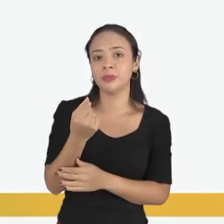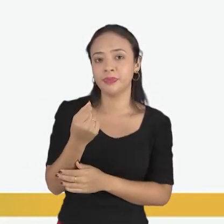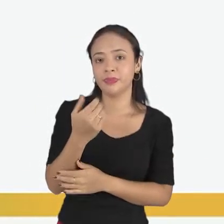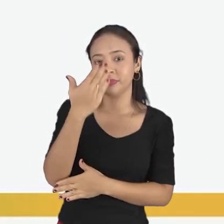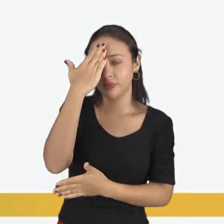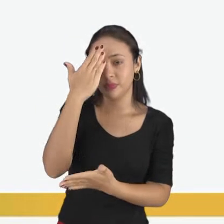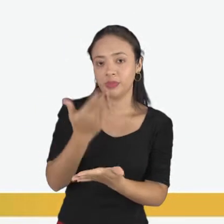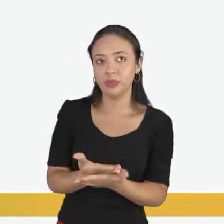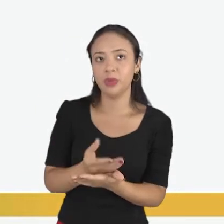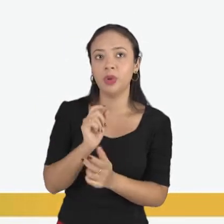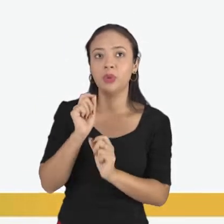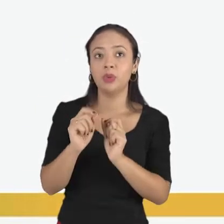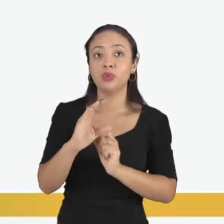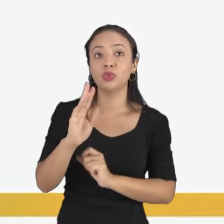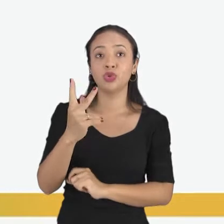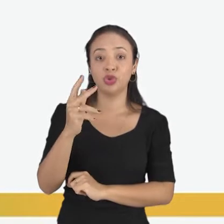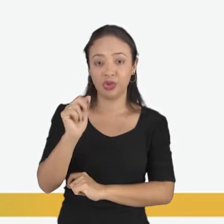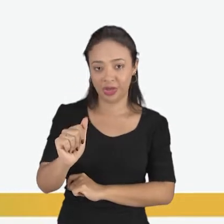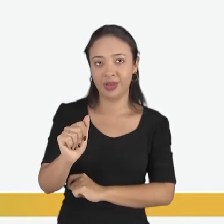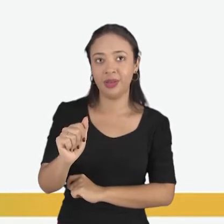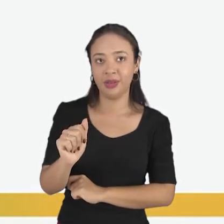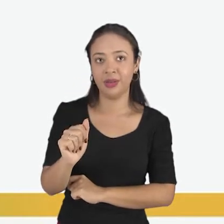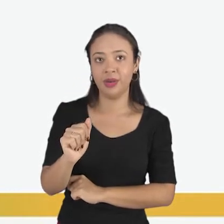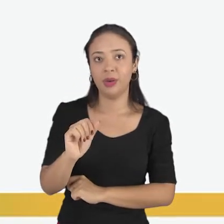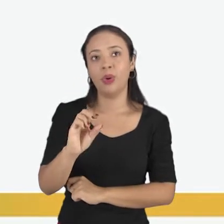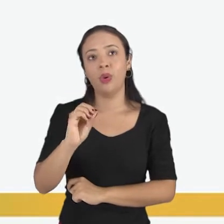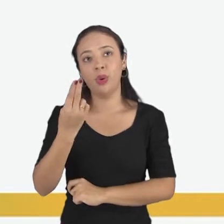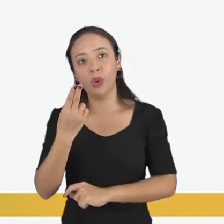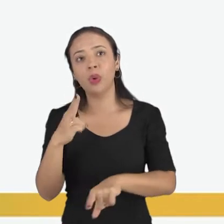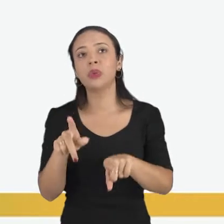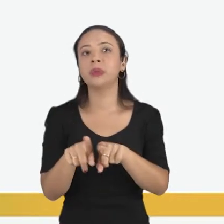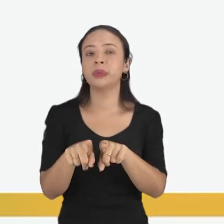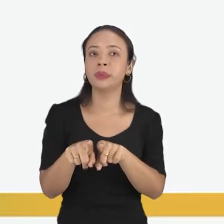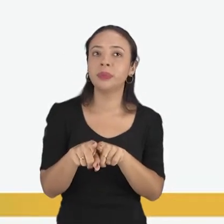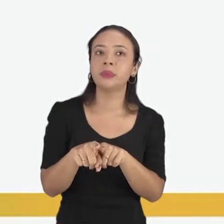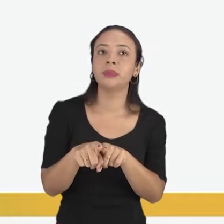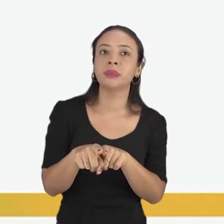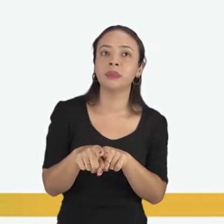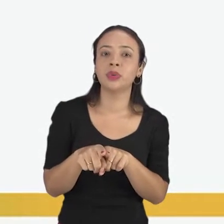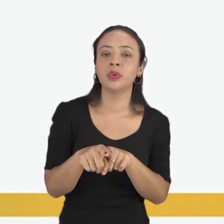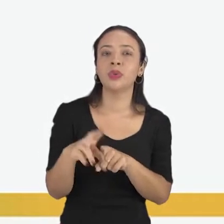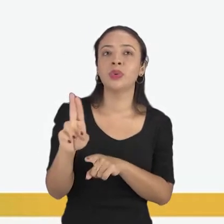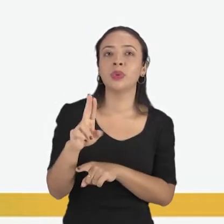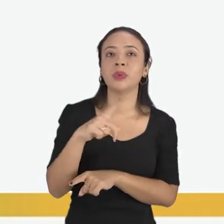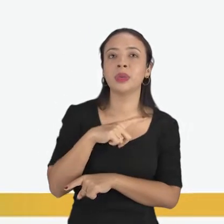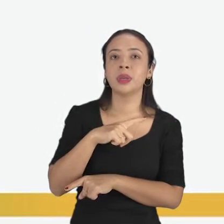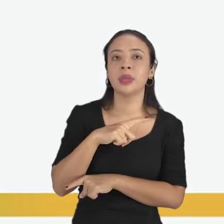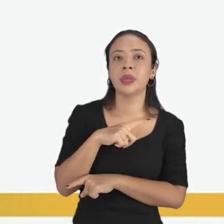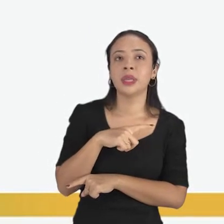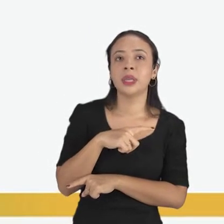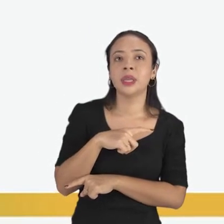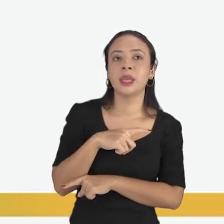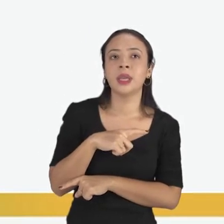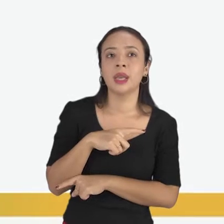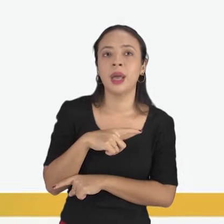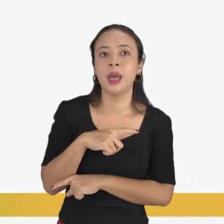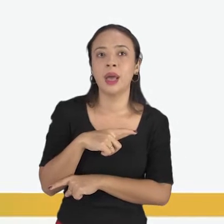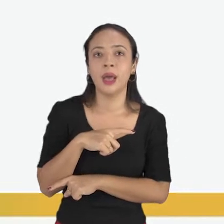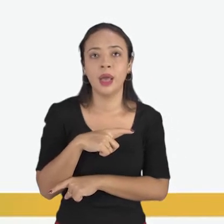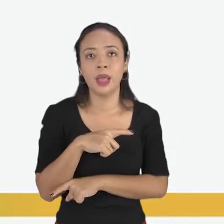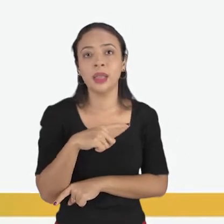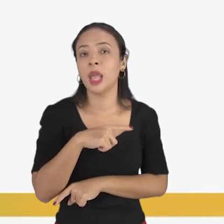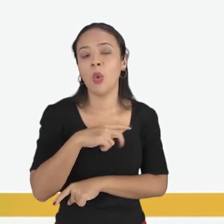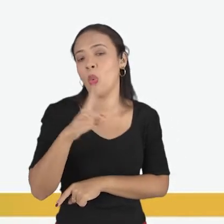o chá do Santo Daime, ou no nome peruano, ayahuasca, nome